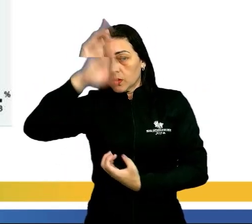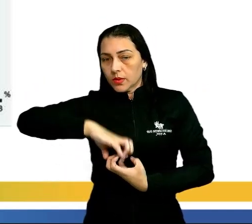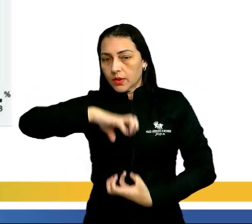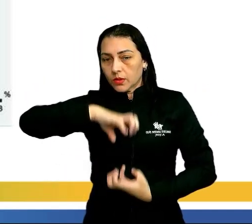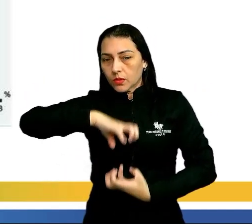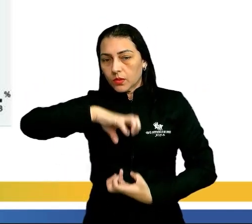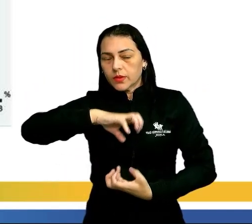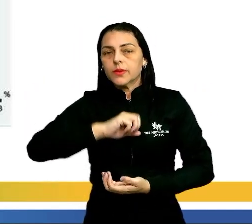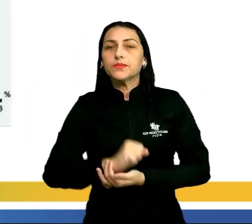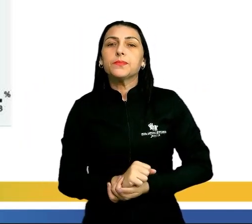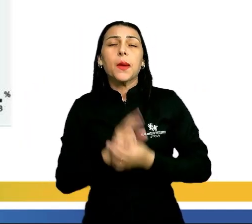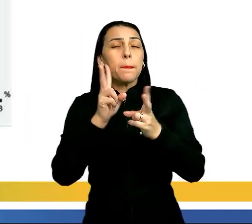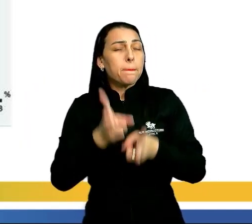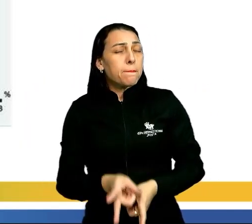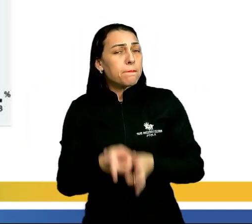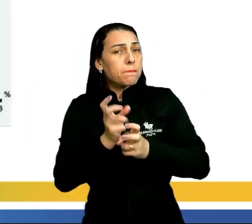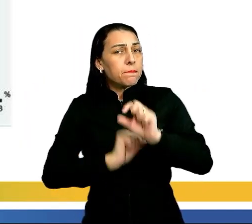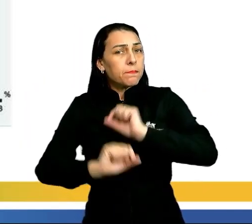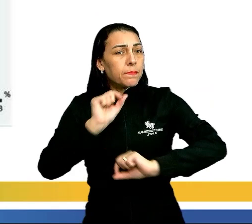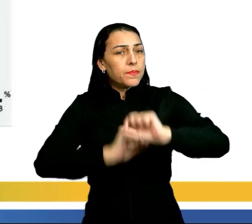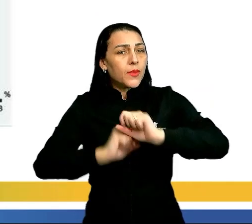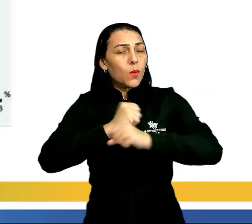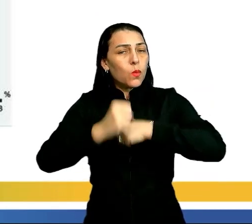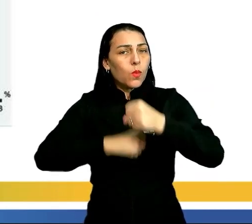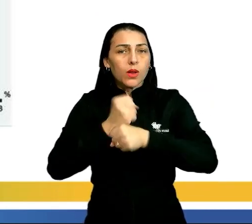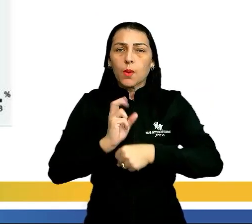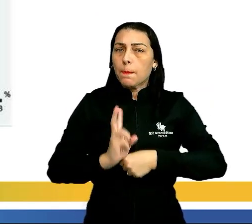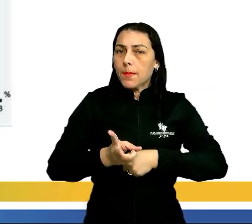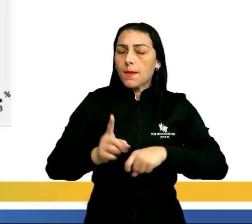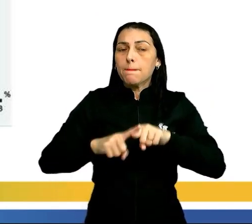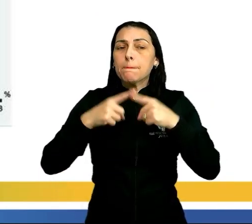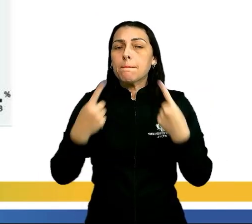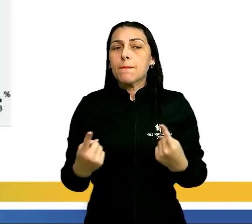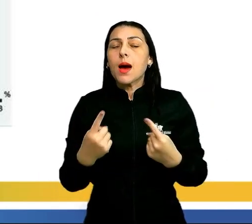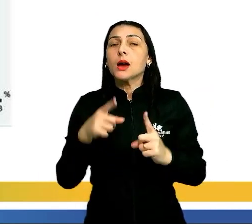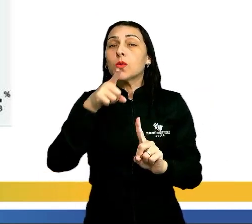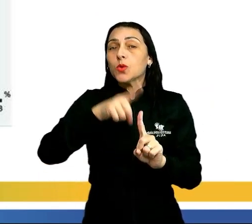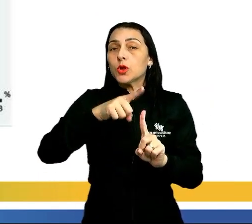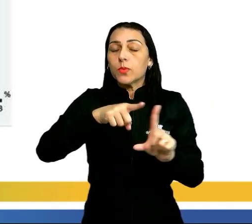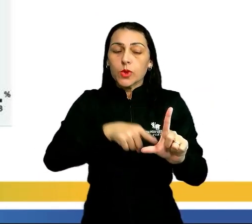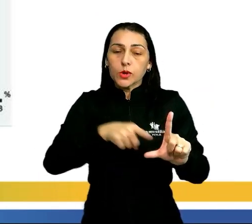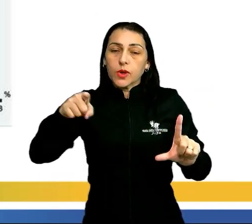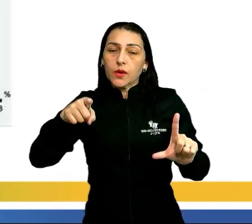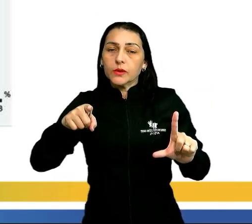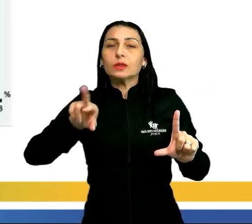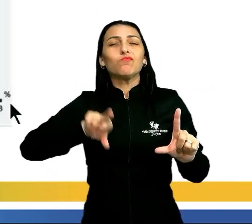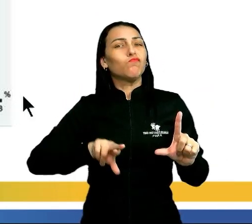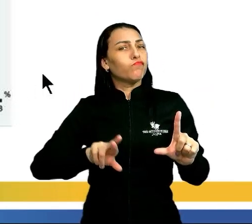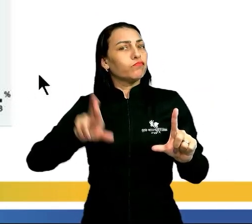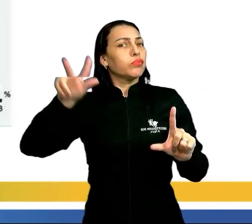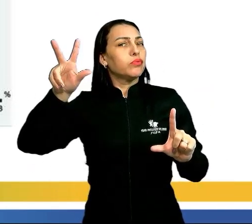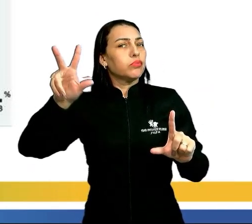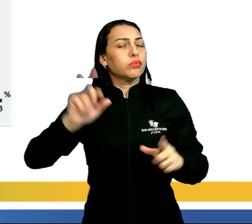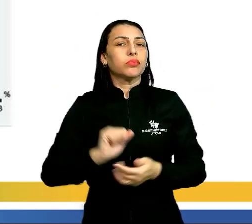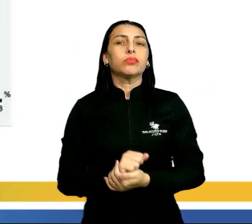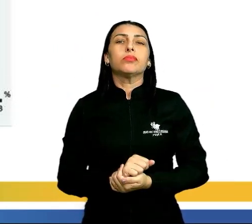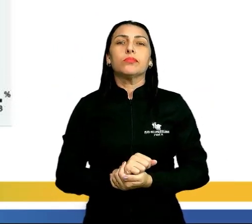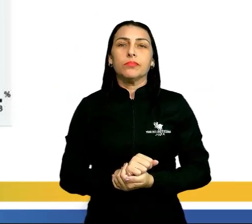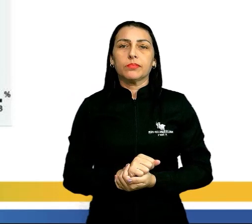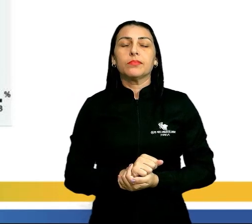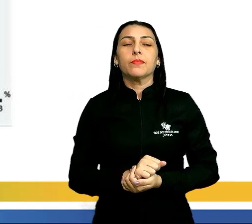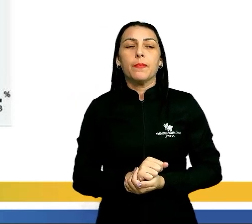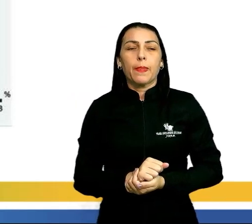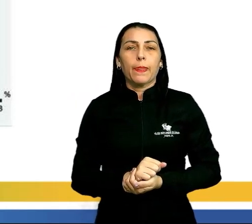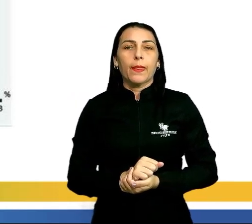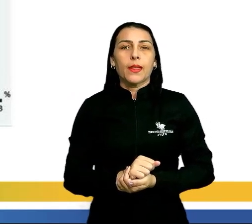e idosa. Percebemos que o ano é o mesmo, porém, os tipos de gráficos aqui são completamente diferentes.